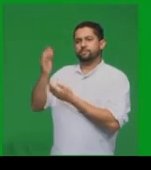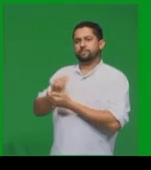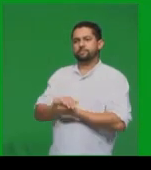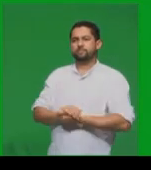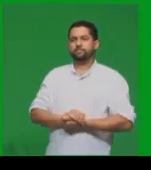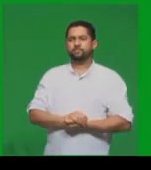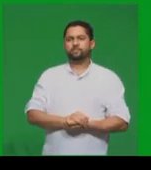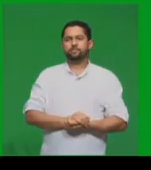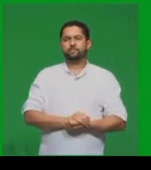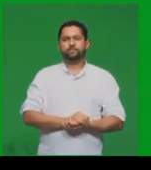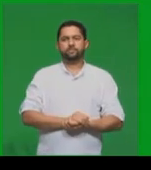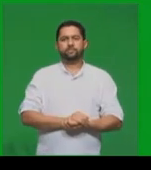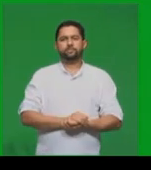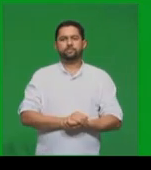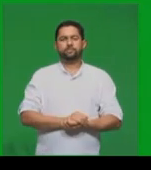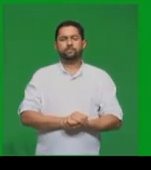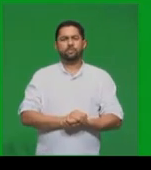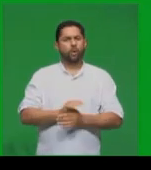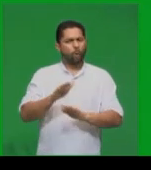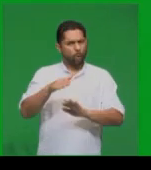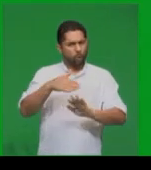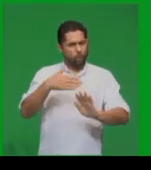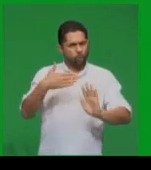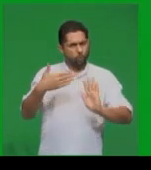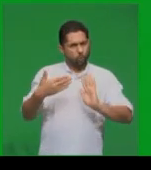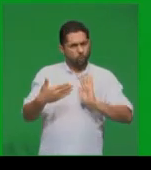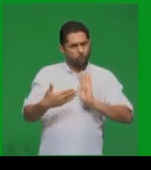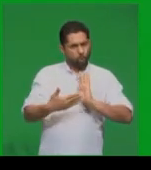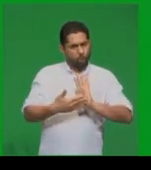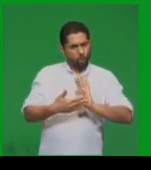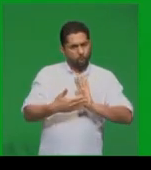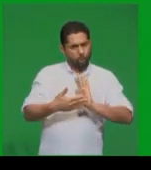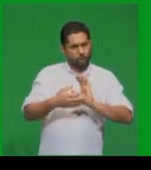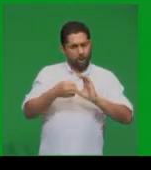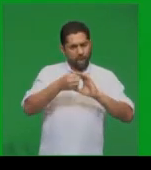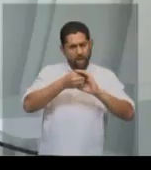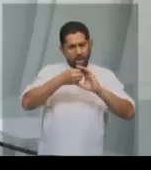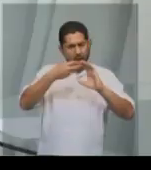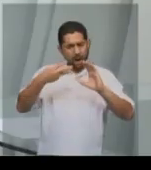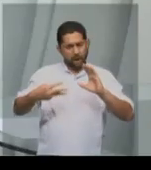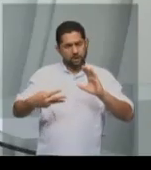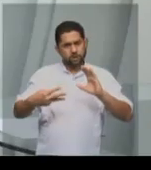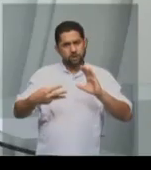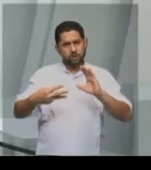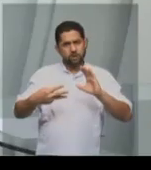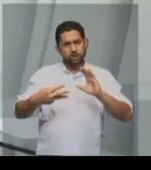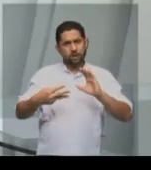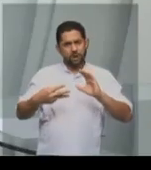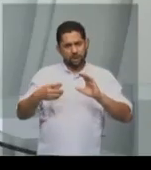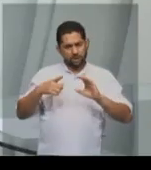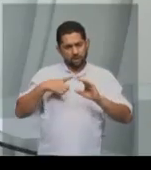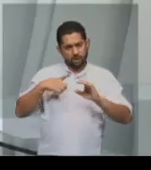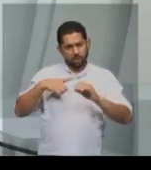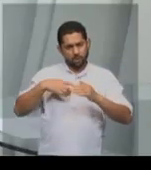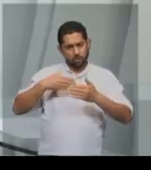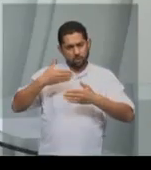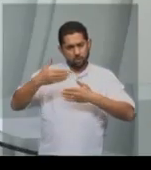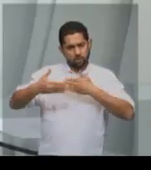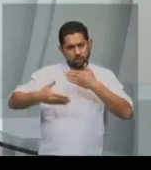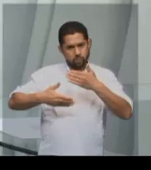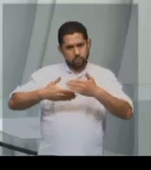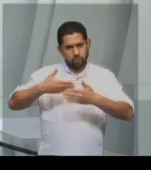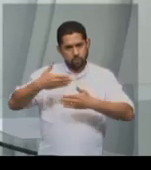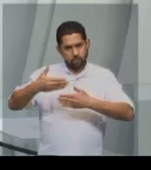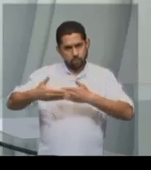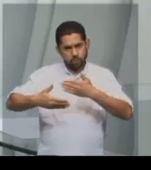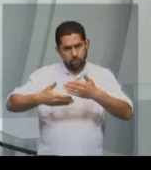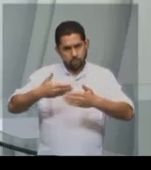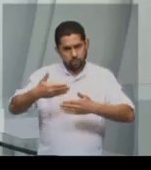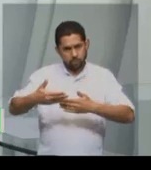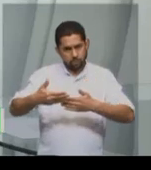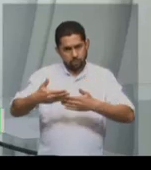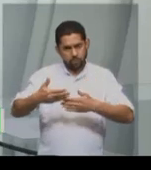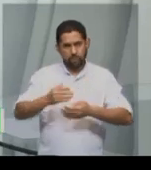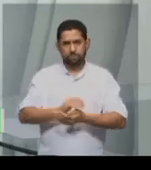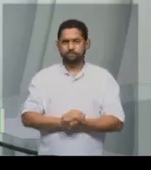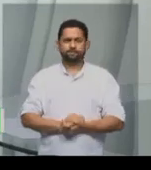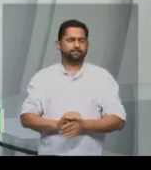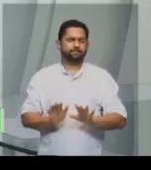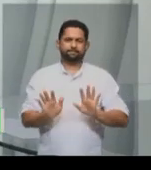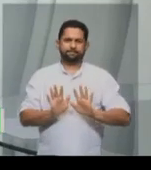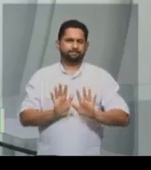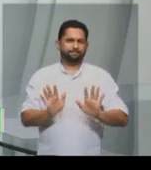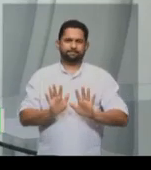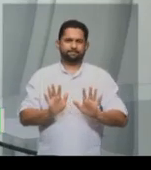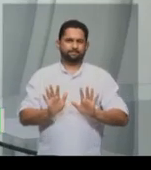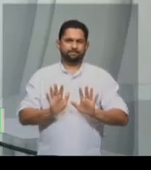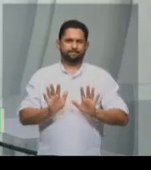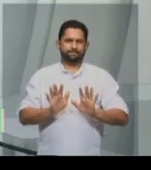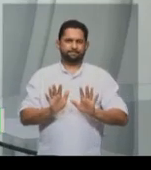historicamente construídas, professor Lucas? A pergunta é não. Nem todas as características humanas